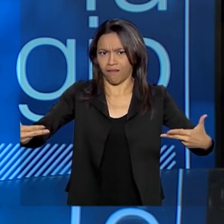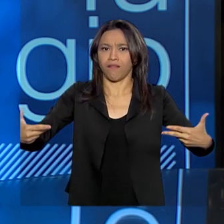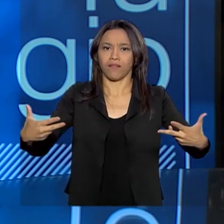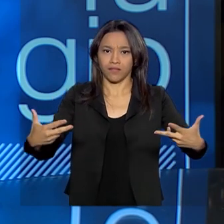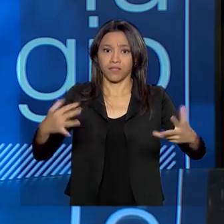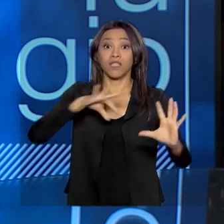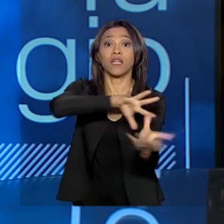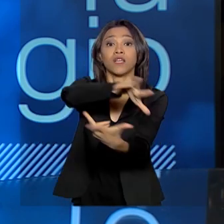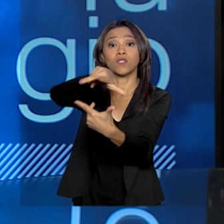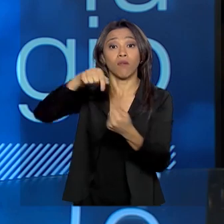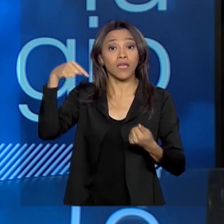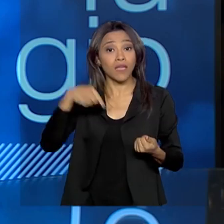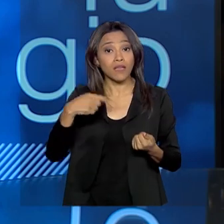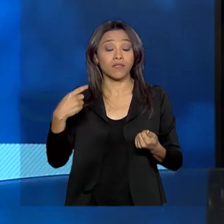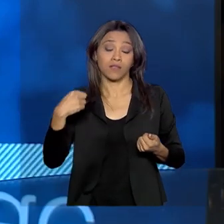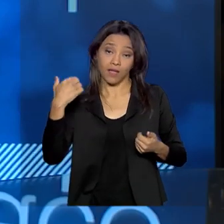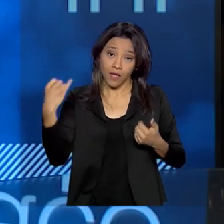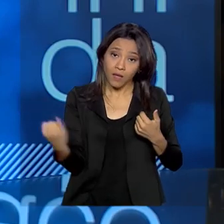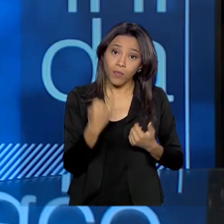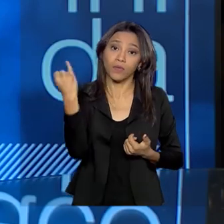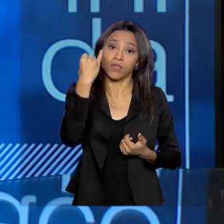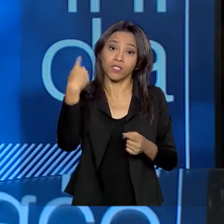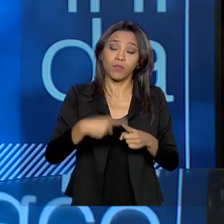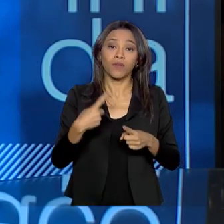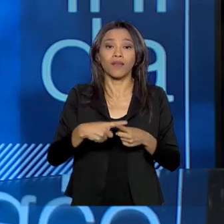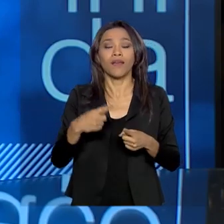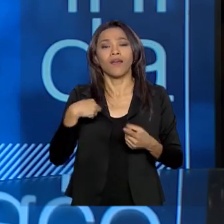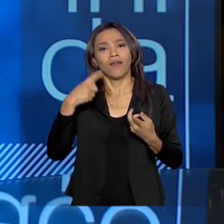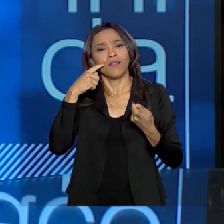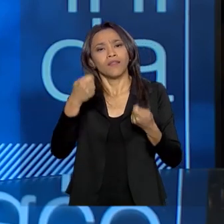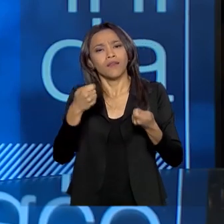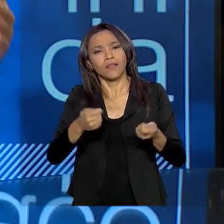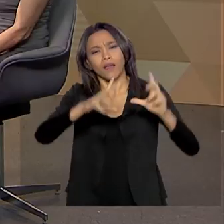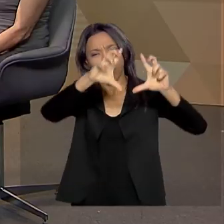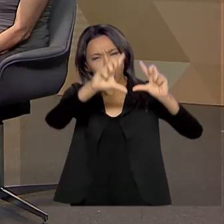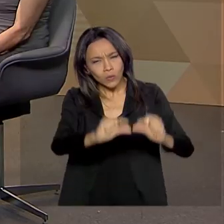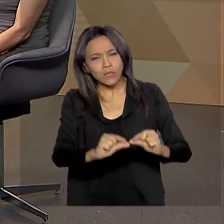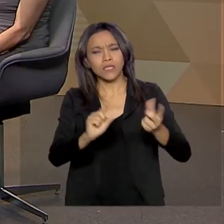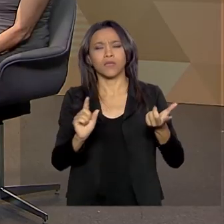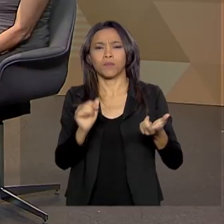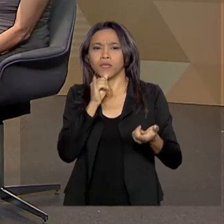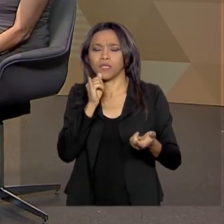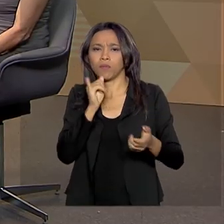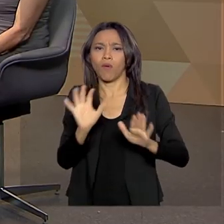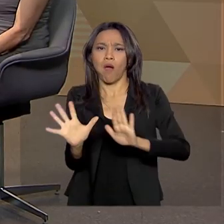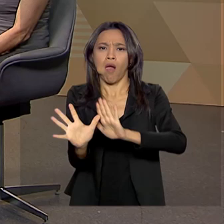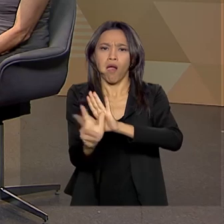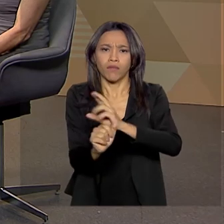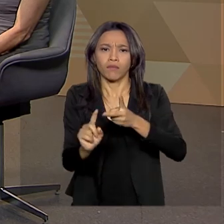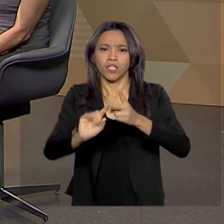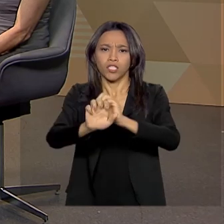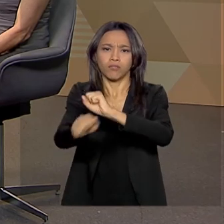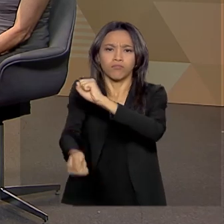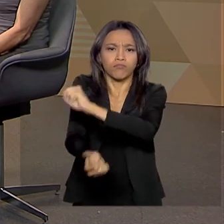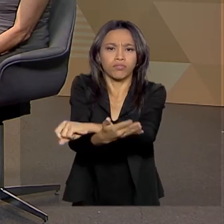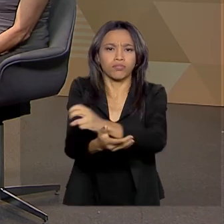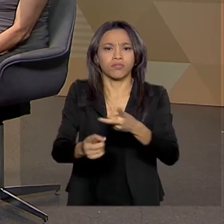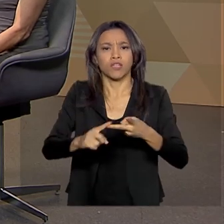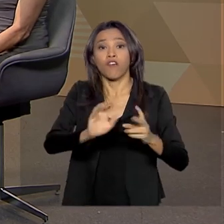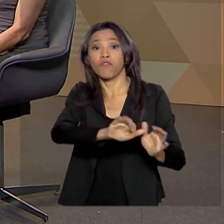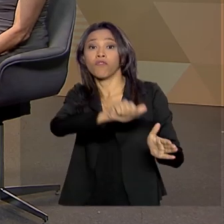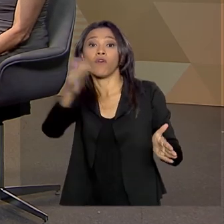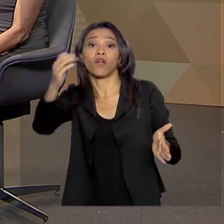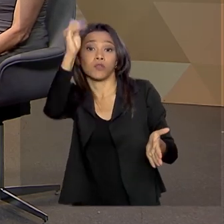porque ele tenta solucionar esses casos de corrupção que existem, desvios de recursos para o exterior. Como é que está sendo esse trabalho?